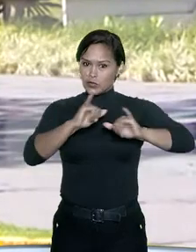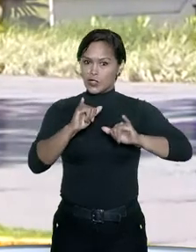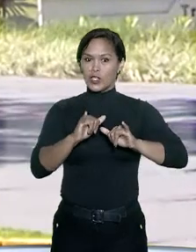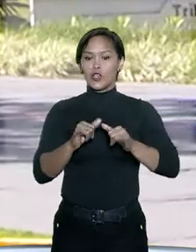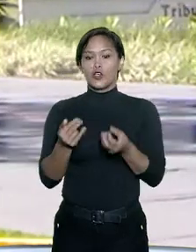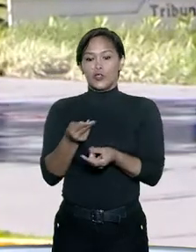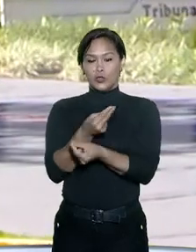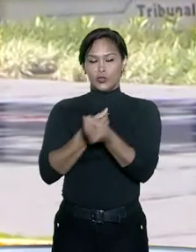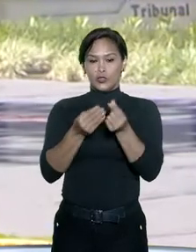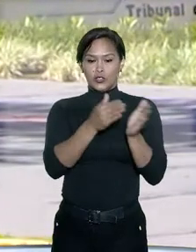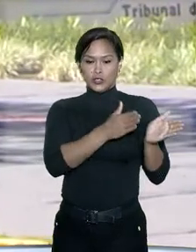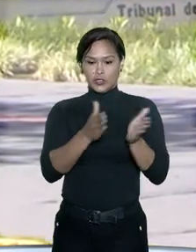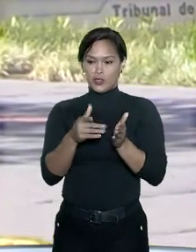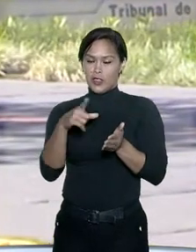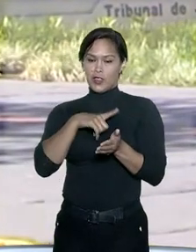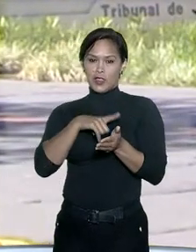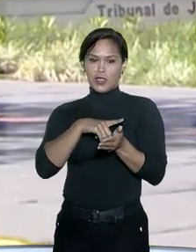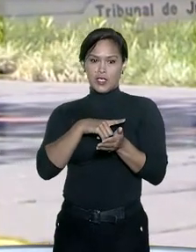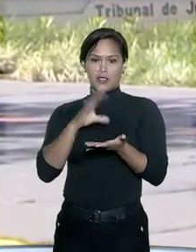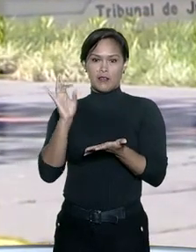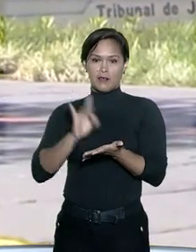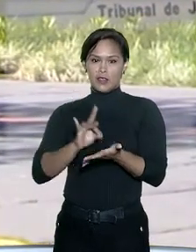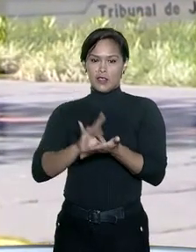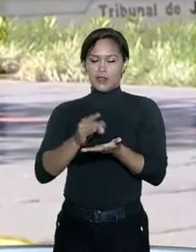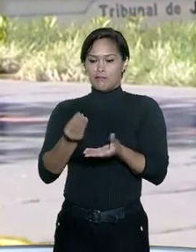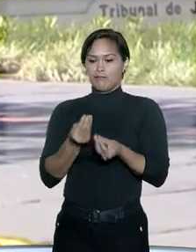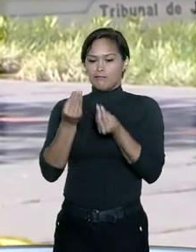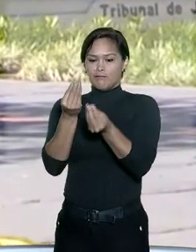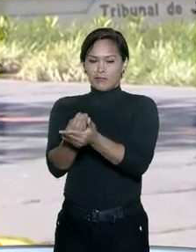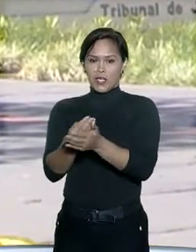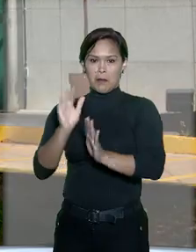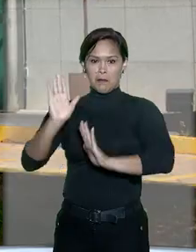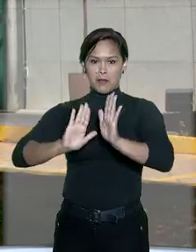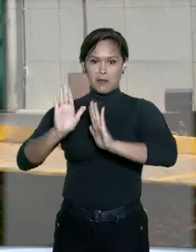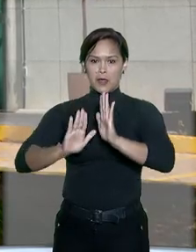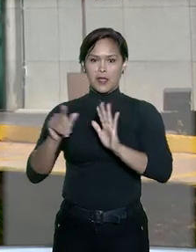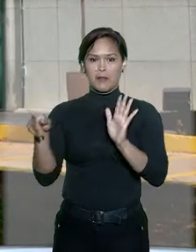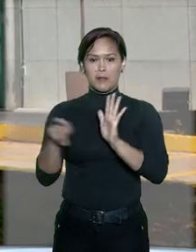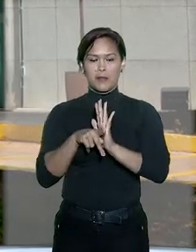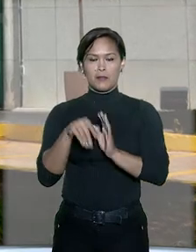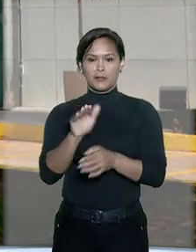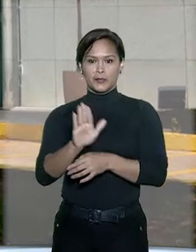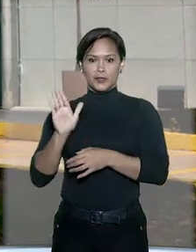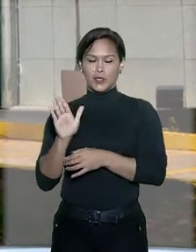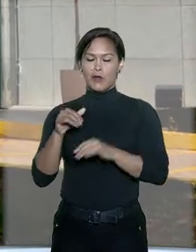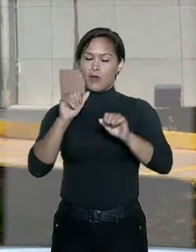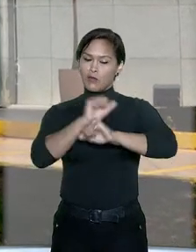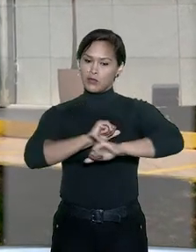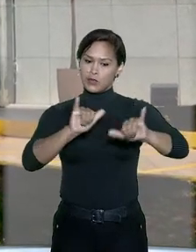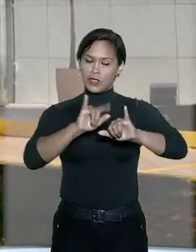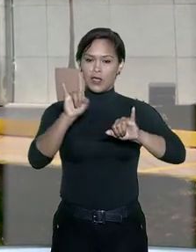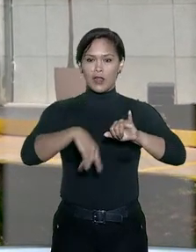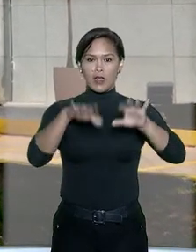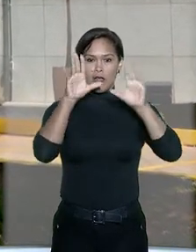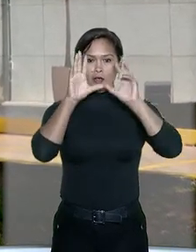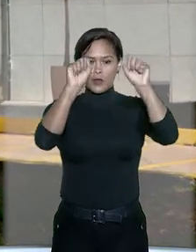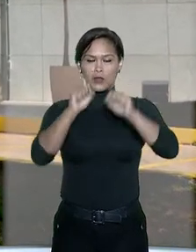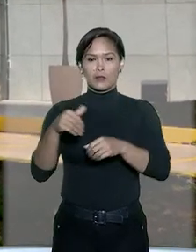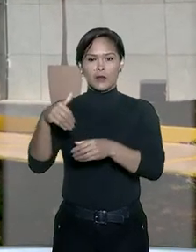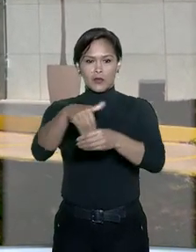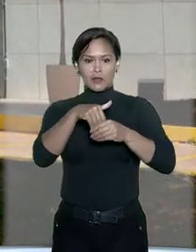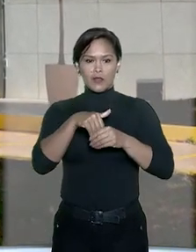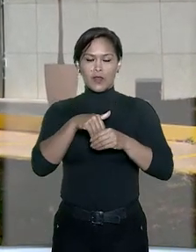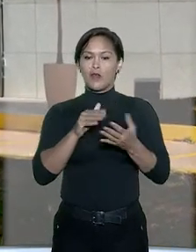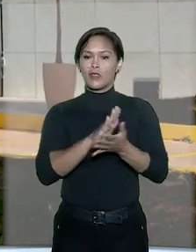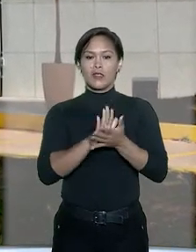o dinheiro desviado tenha sido efetivamente empregado em campanhas eleitorais ou declarado ao Tribunal Regional Eleitoral, não havendo